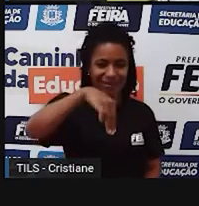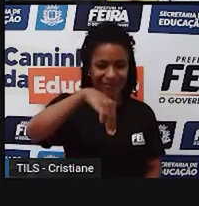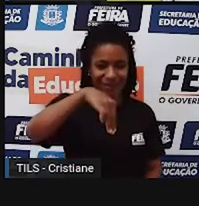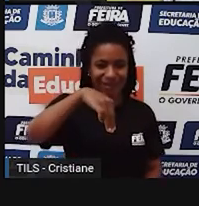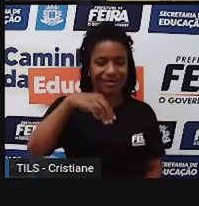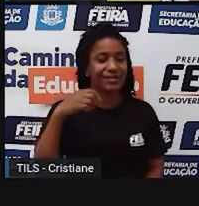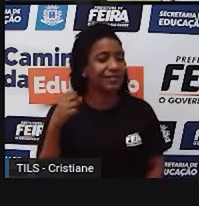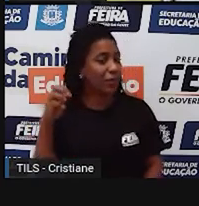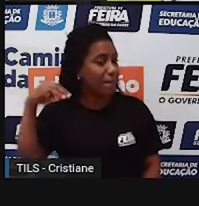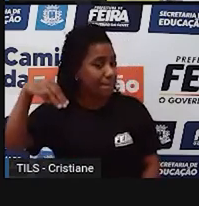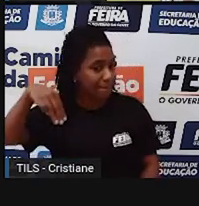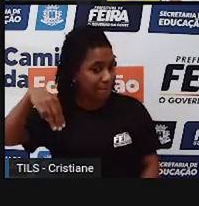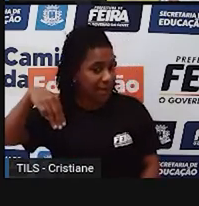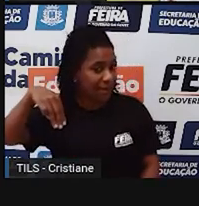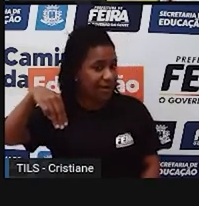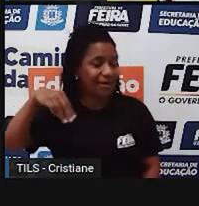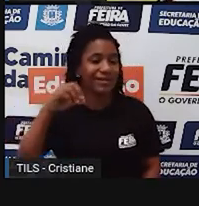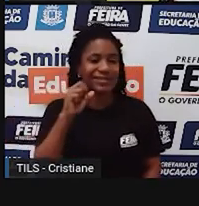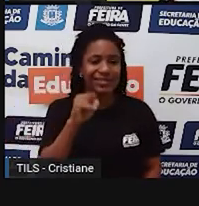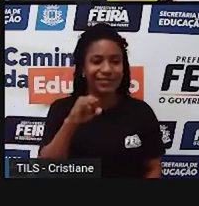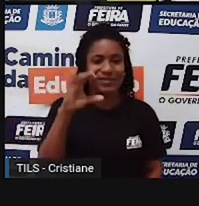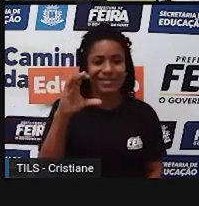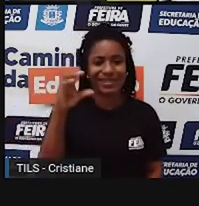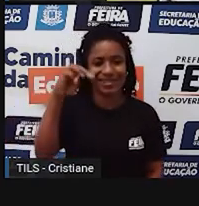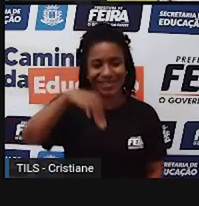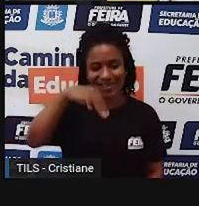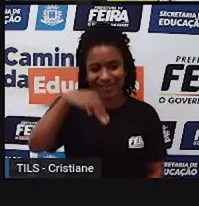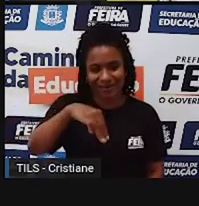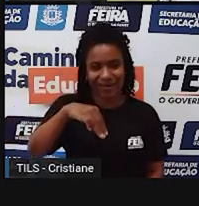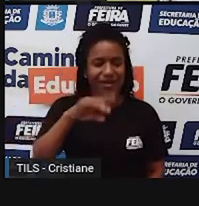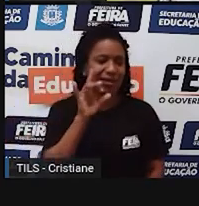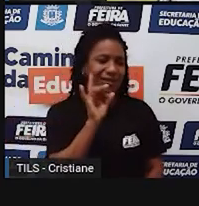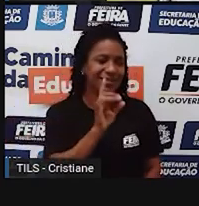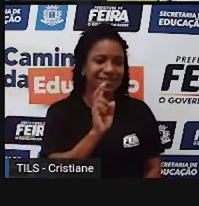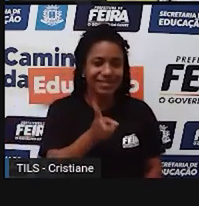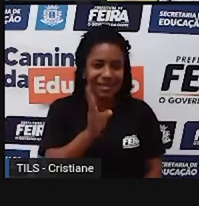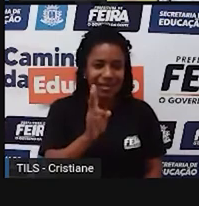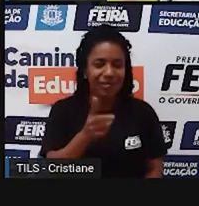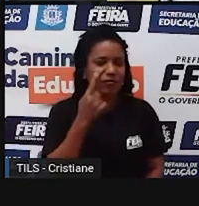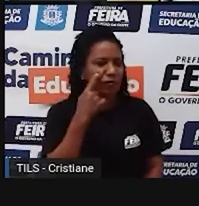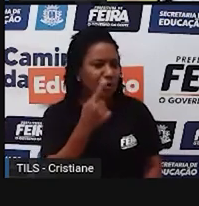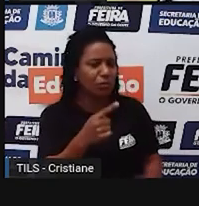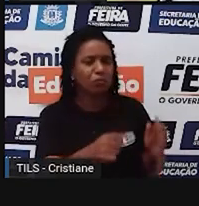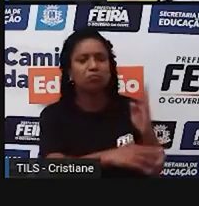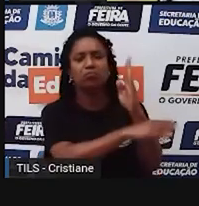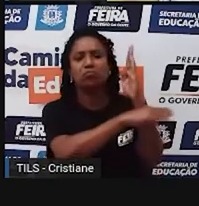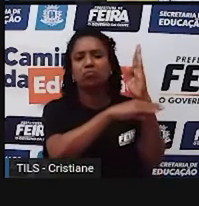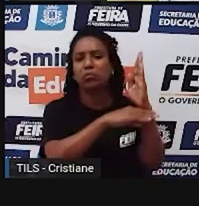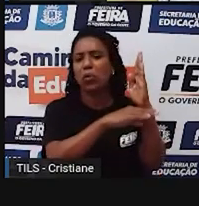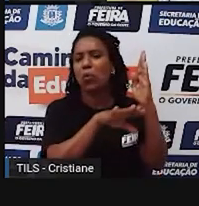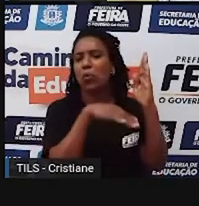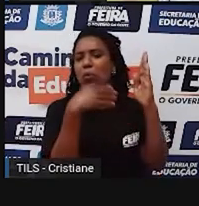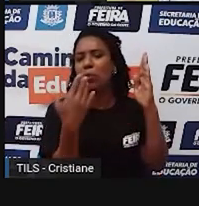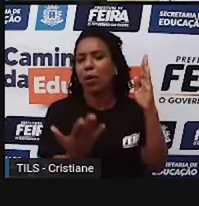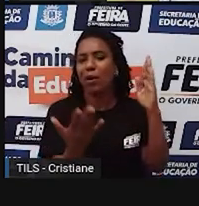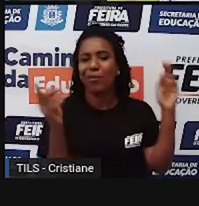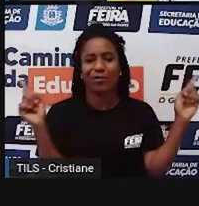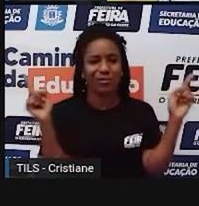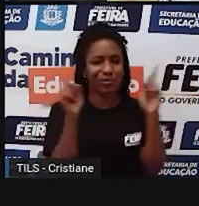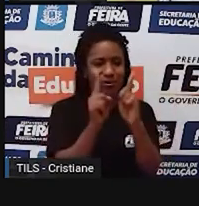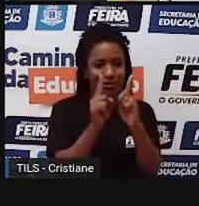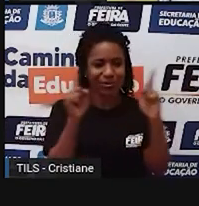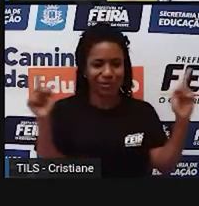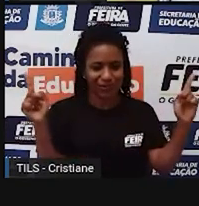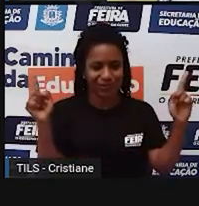eu tenho o M. Se é o centímetro, eu tenho o CM. Então, na escala, sempre vem essa informaçãozinha depois do número, viu? Então,